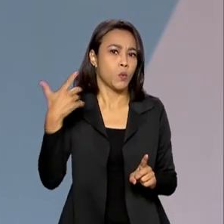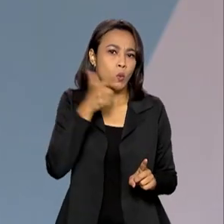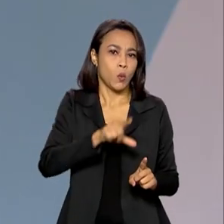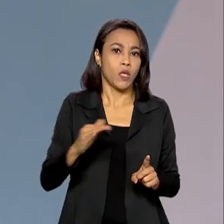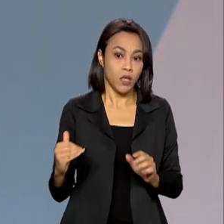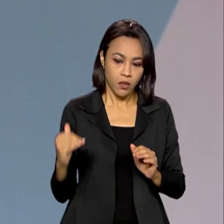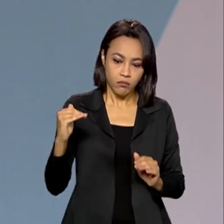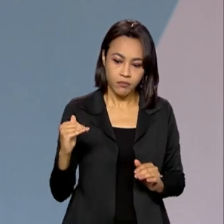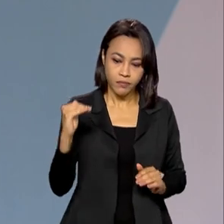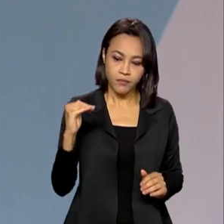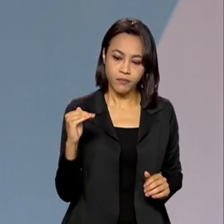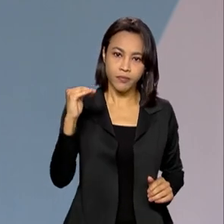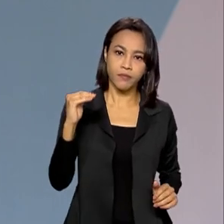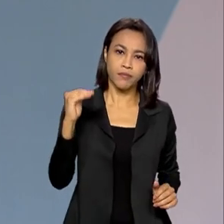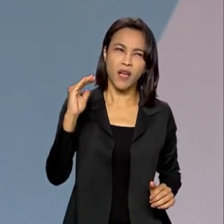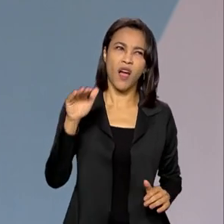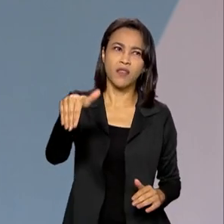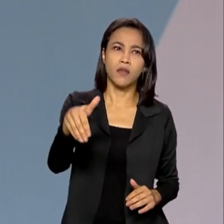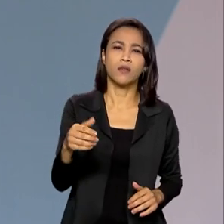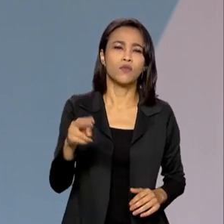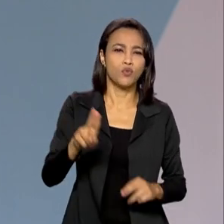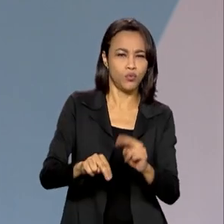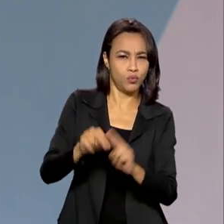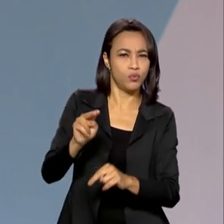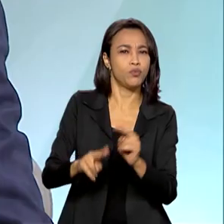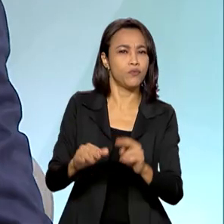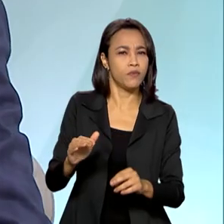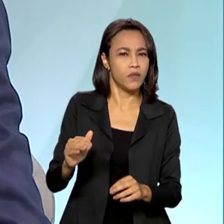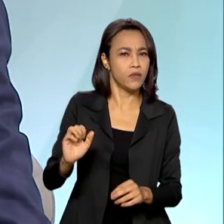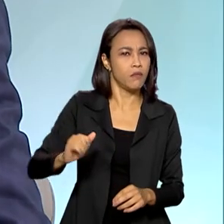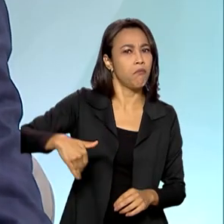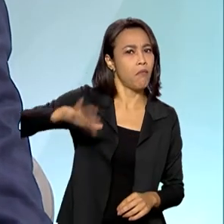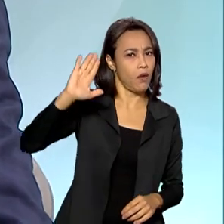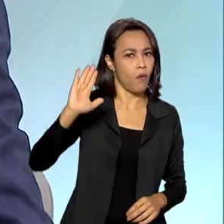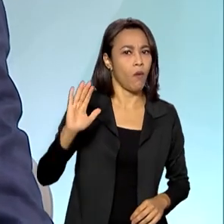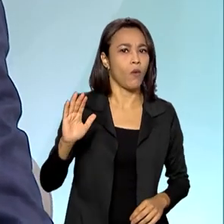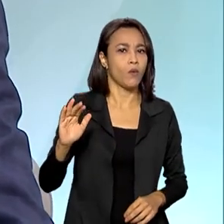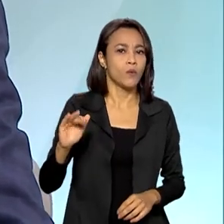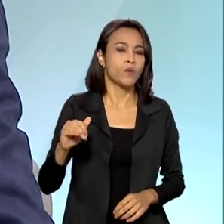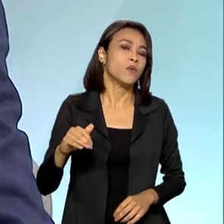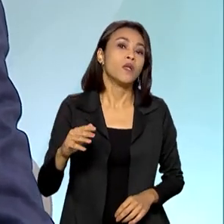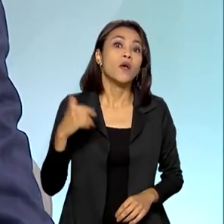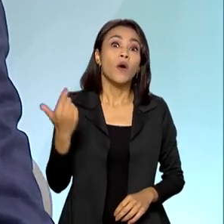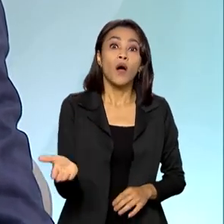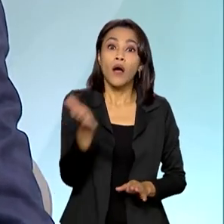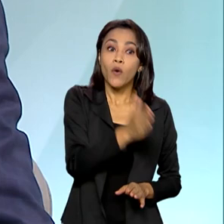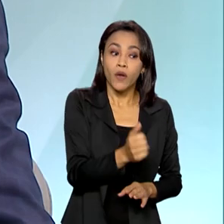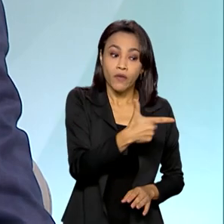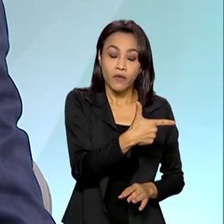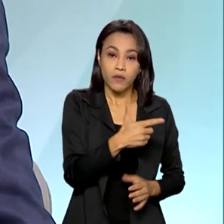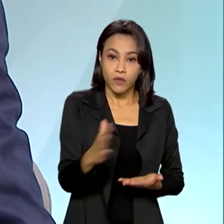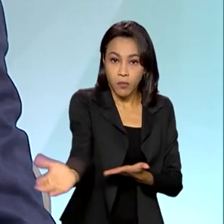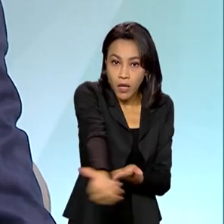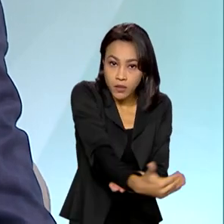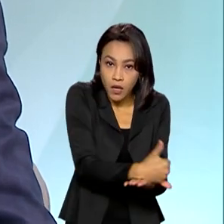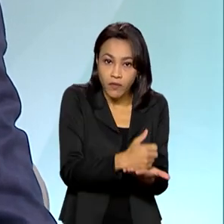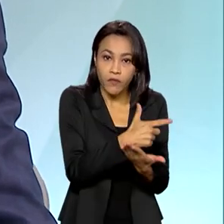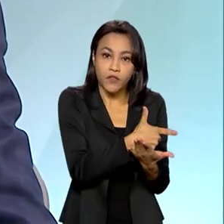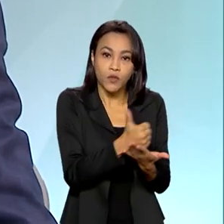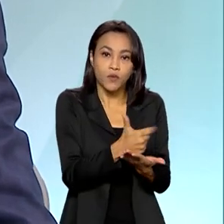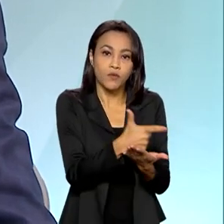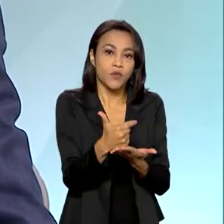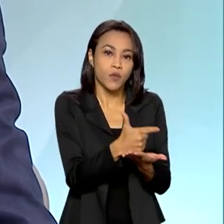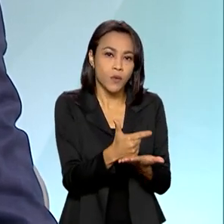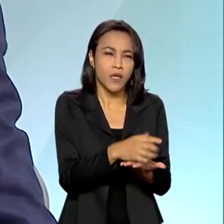crescendo. A posição até junho provavelmente deve ser um pouco maior do que isso. Em relação à safra 21 e 22, a programação